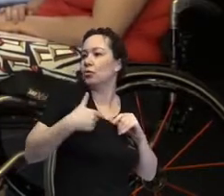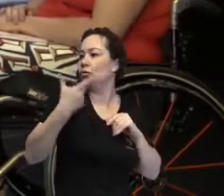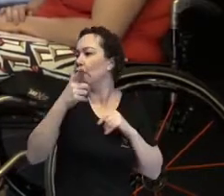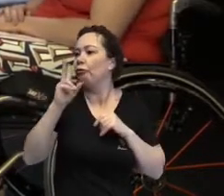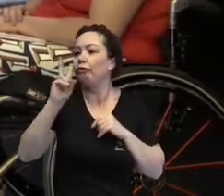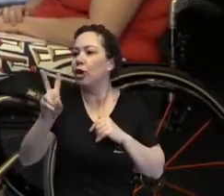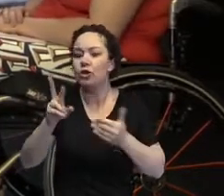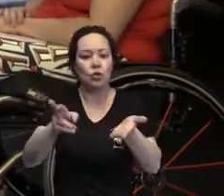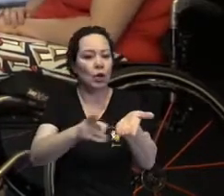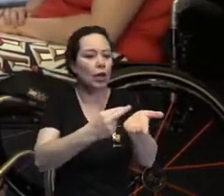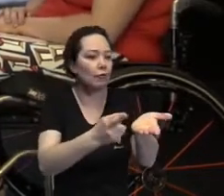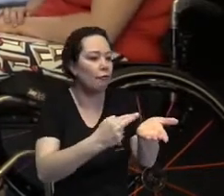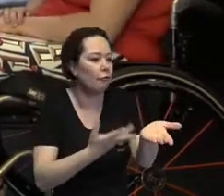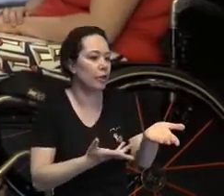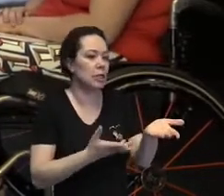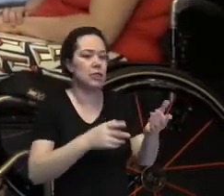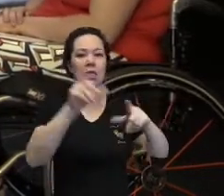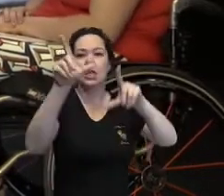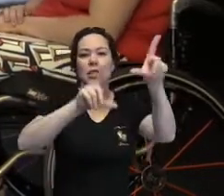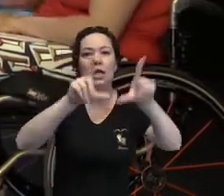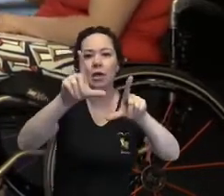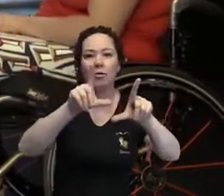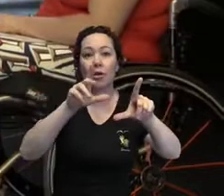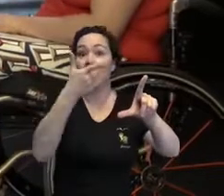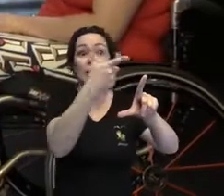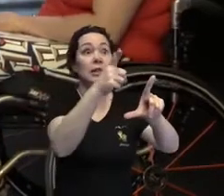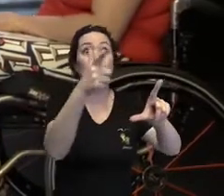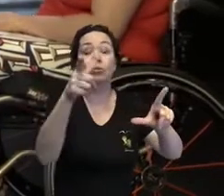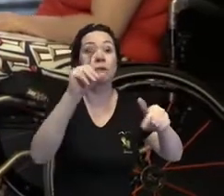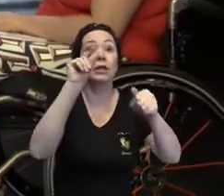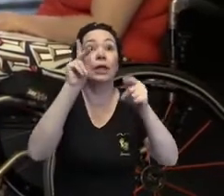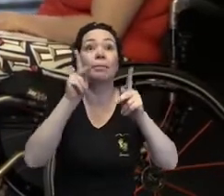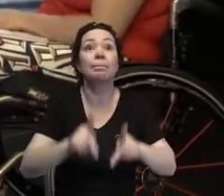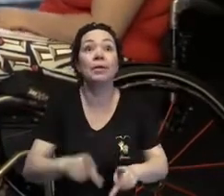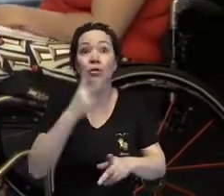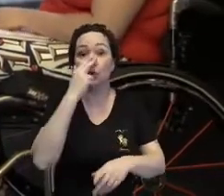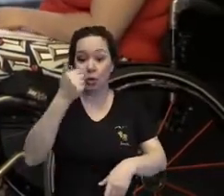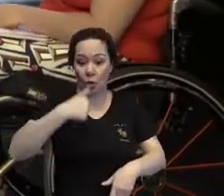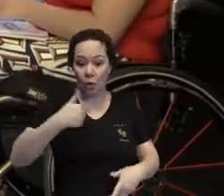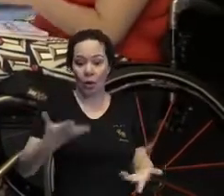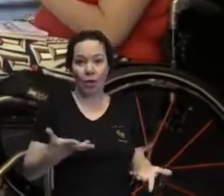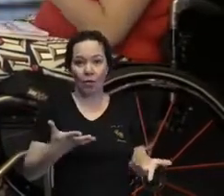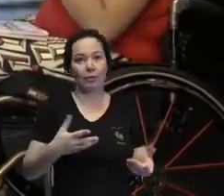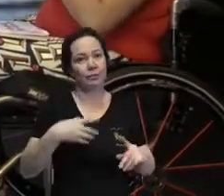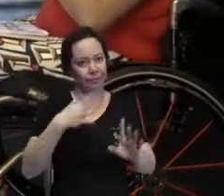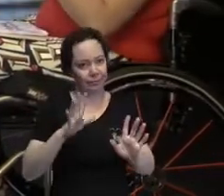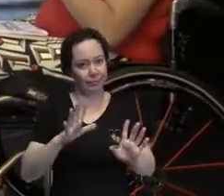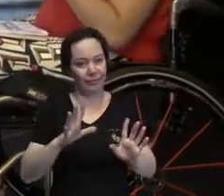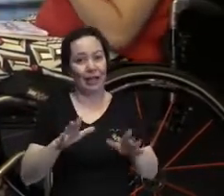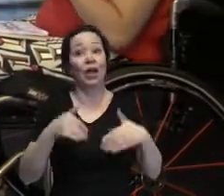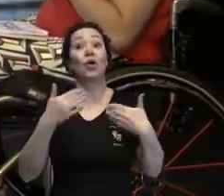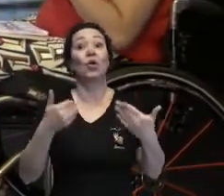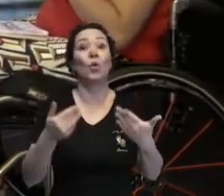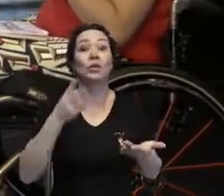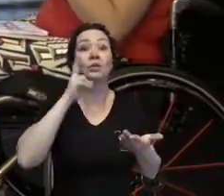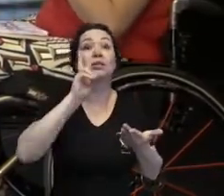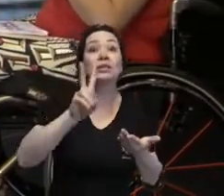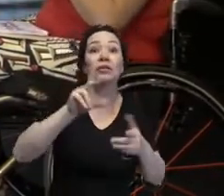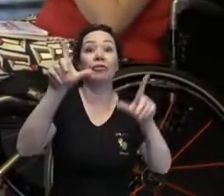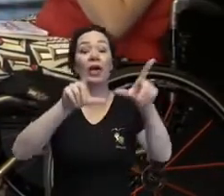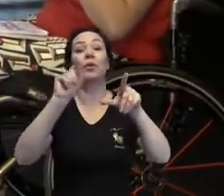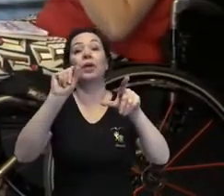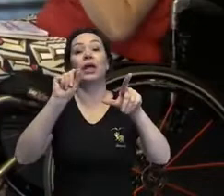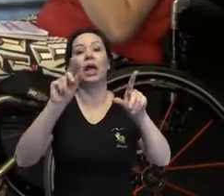revistas, nos programas de TV, de forma positiva, né? Quando se vê representada com aquela